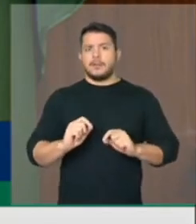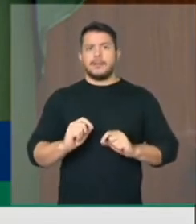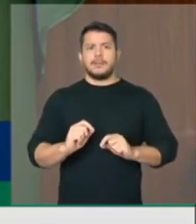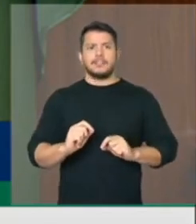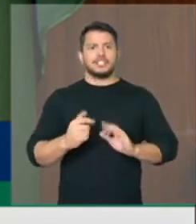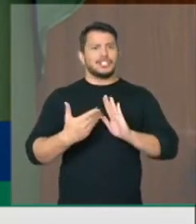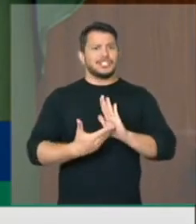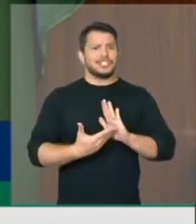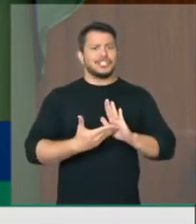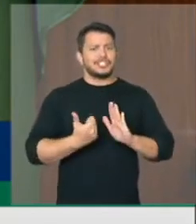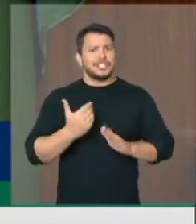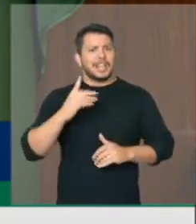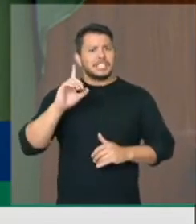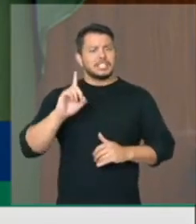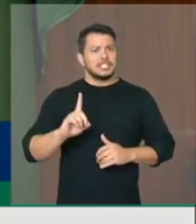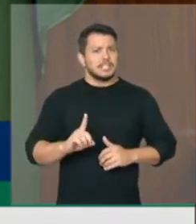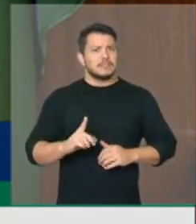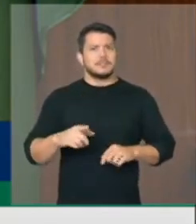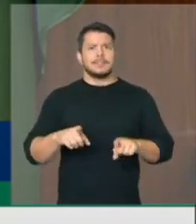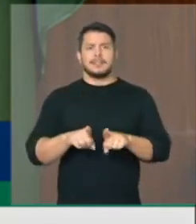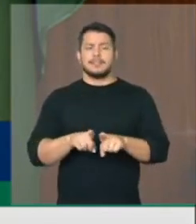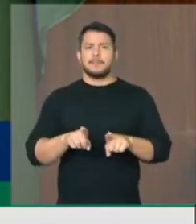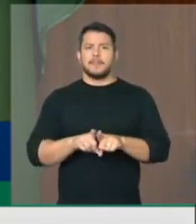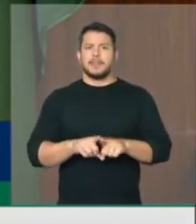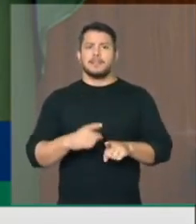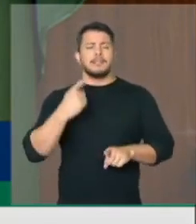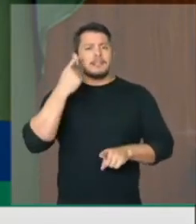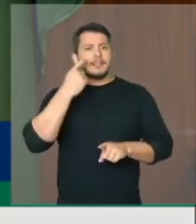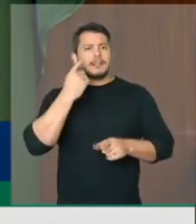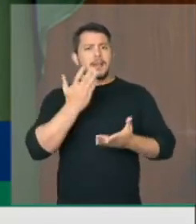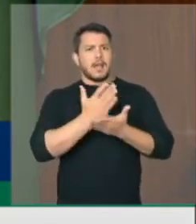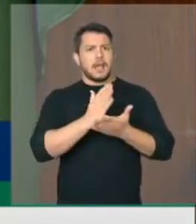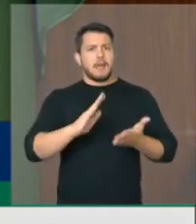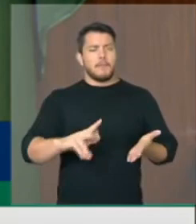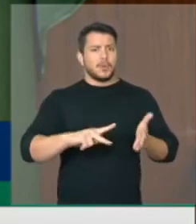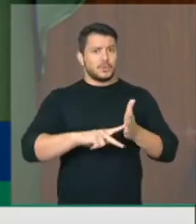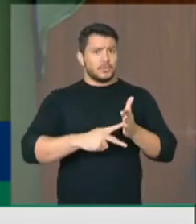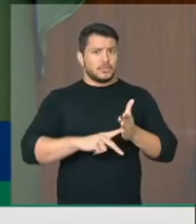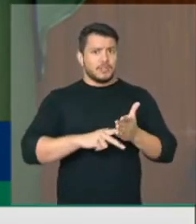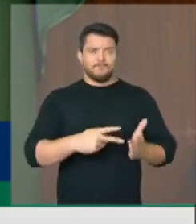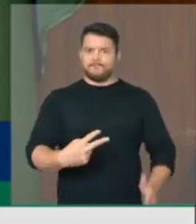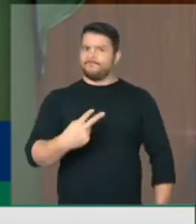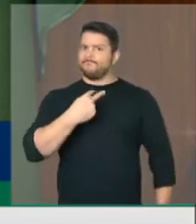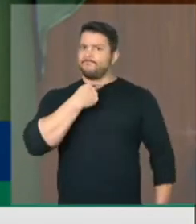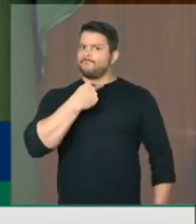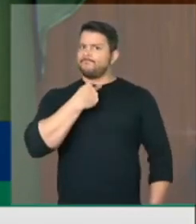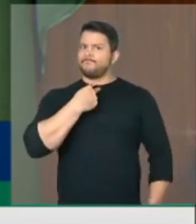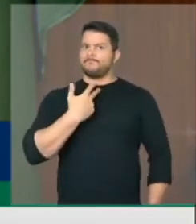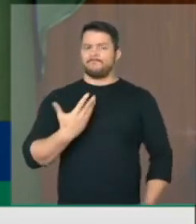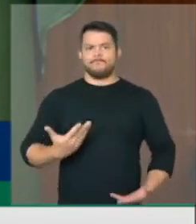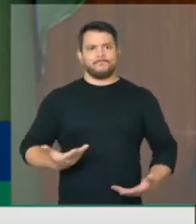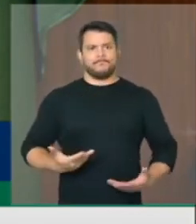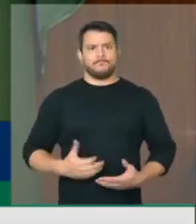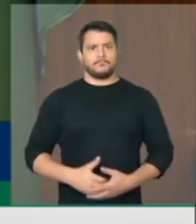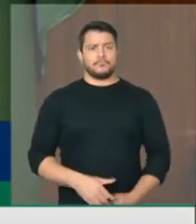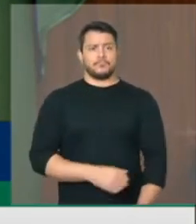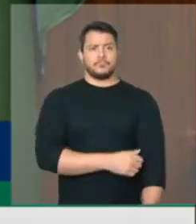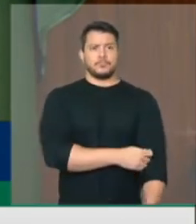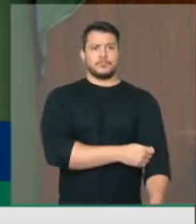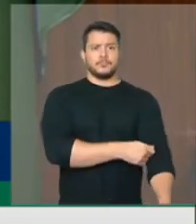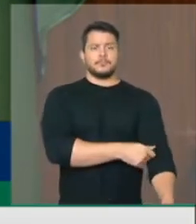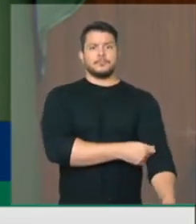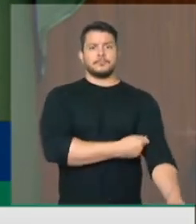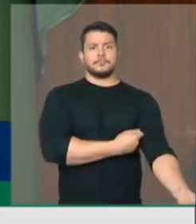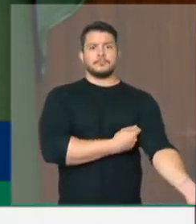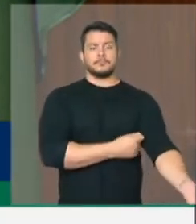e, ao mesmo tempo, tentar destruir a organização sindical, privando o sindicato da sua sede. Muito obrigado, senhor